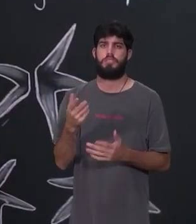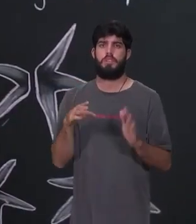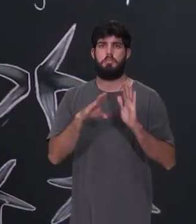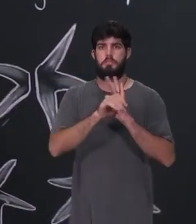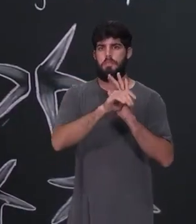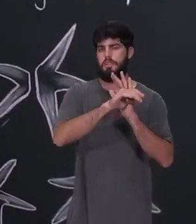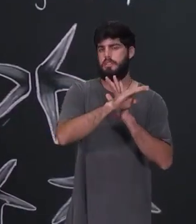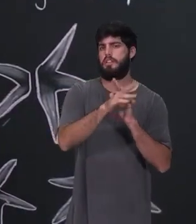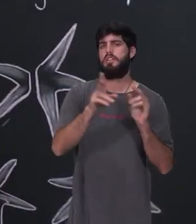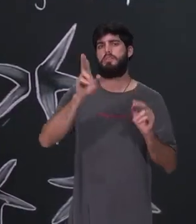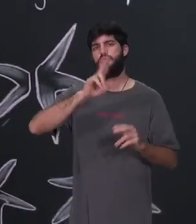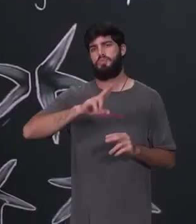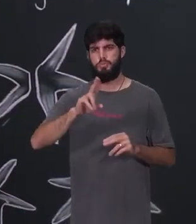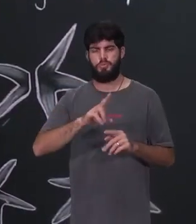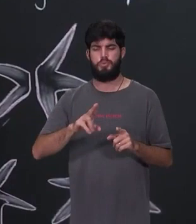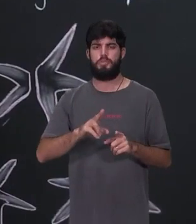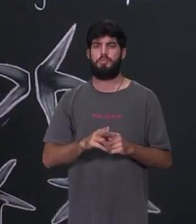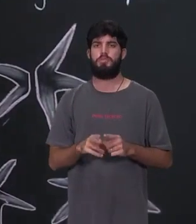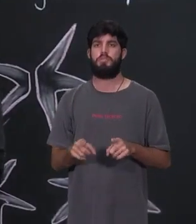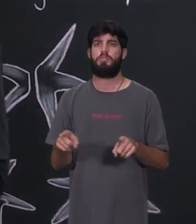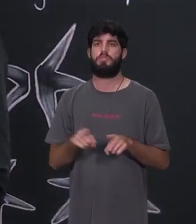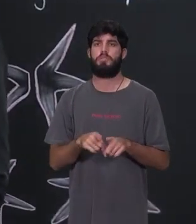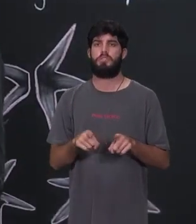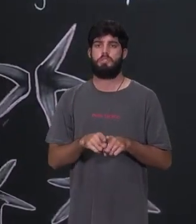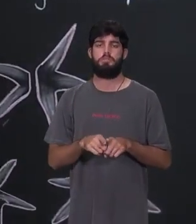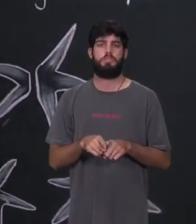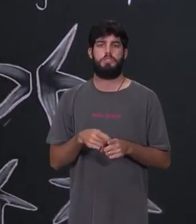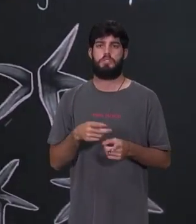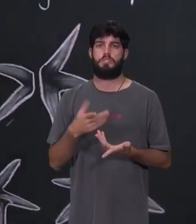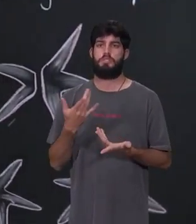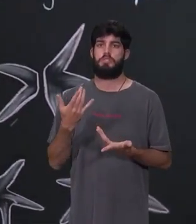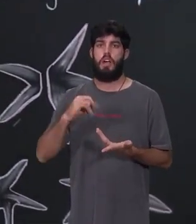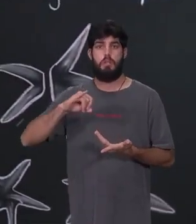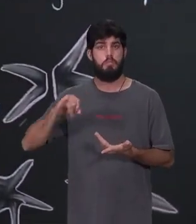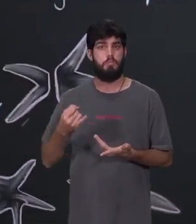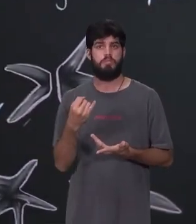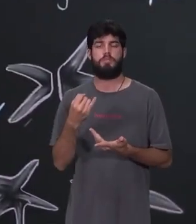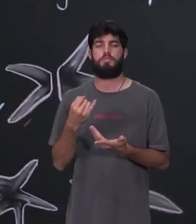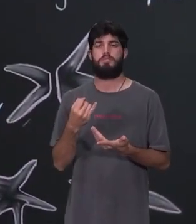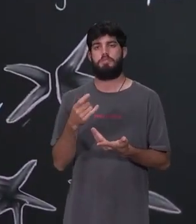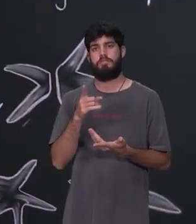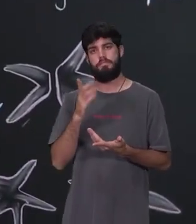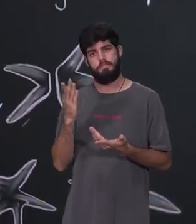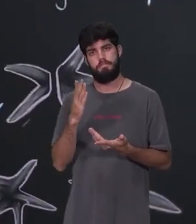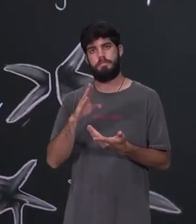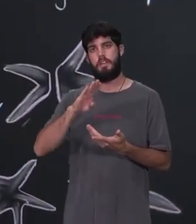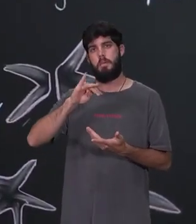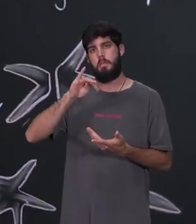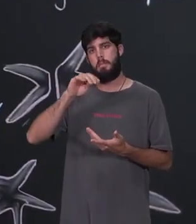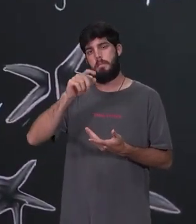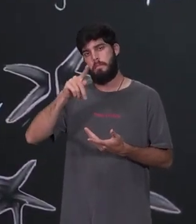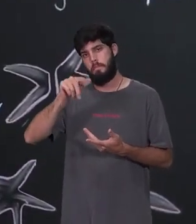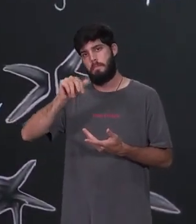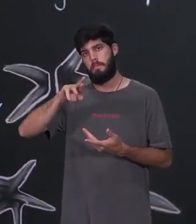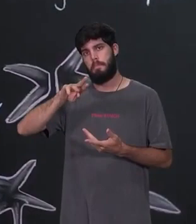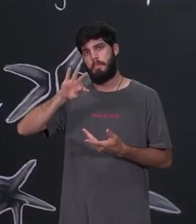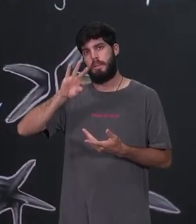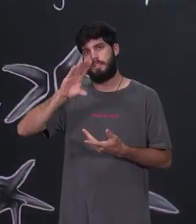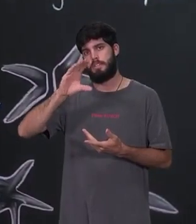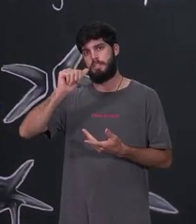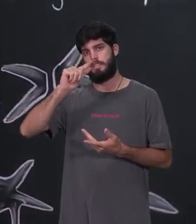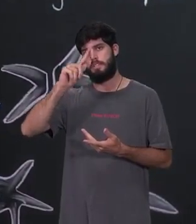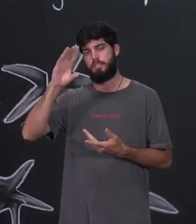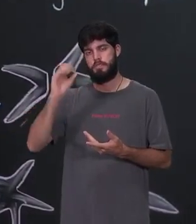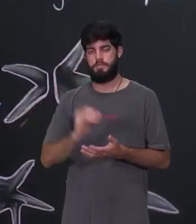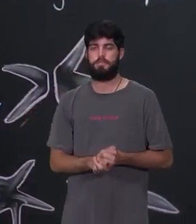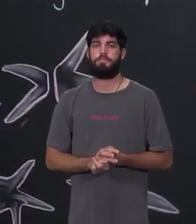bactérias utilizam, alguns protozoários. Então, aí, os unicelulares se aproveitam bastante dessa modalidade, que é a bipartição, ou